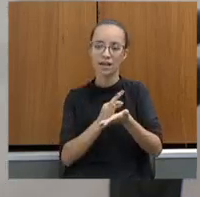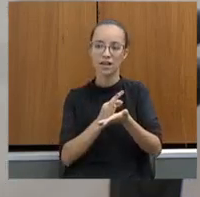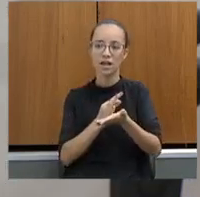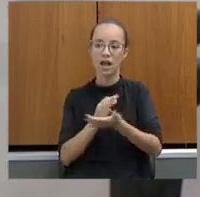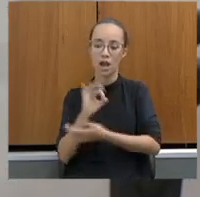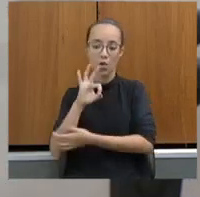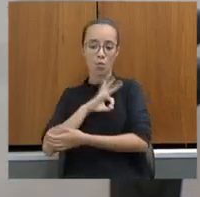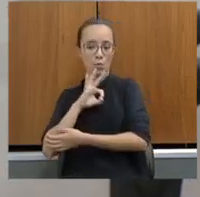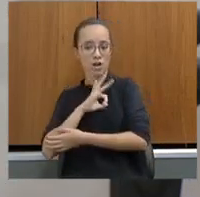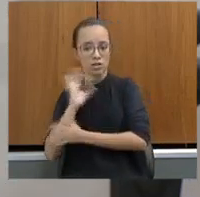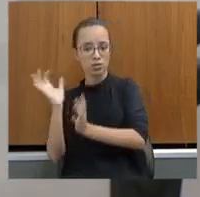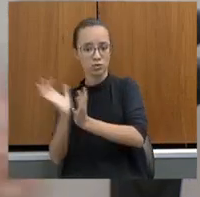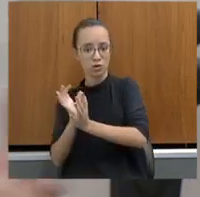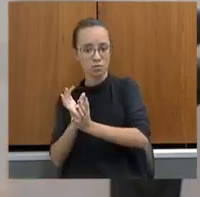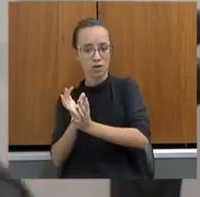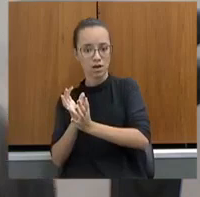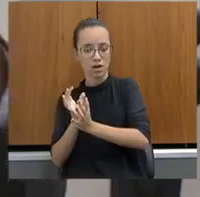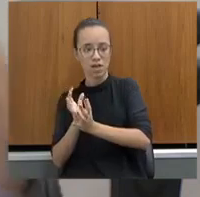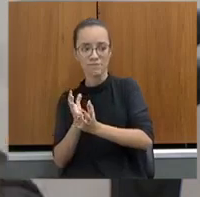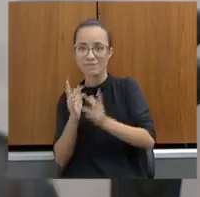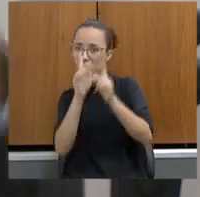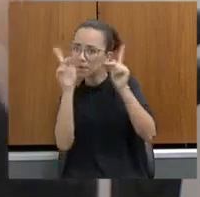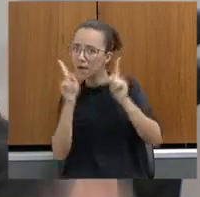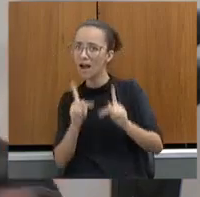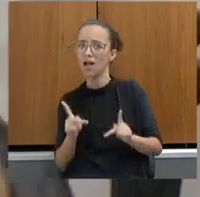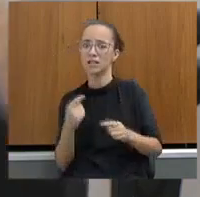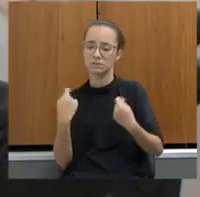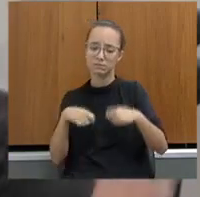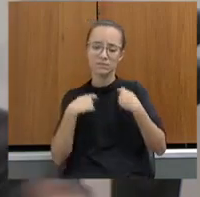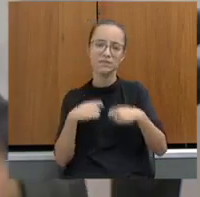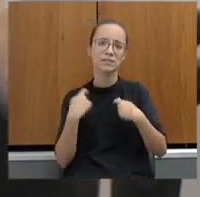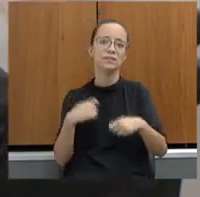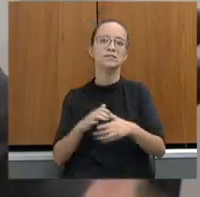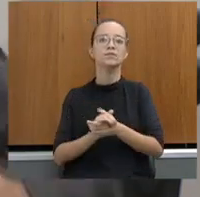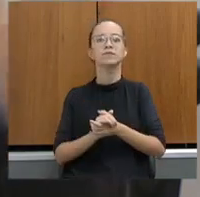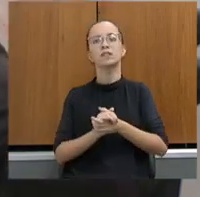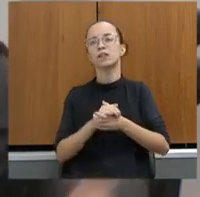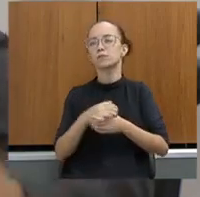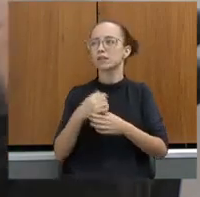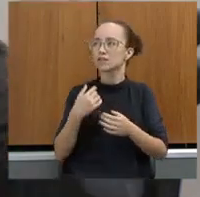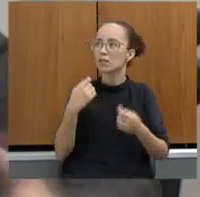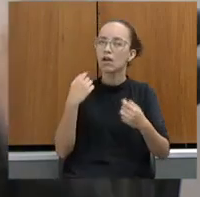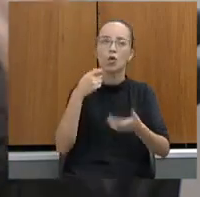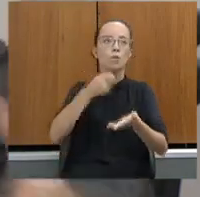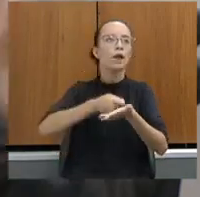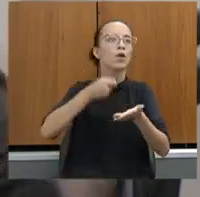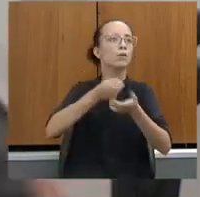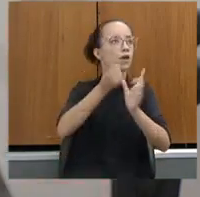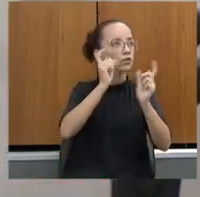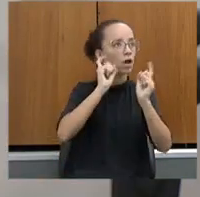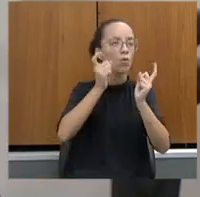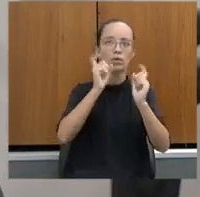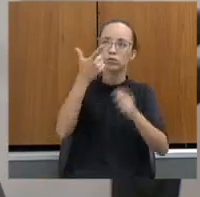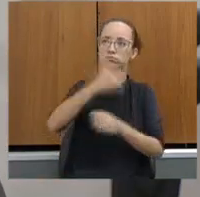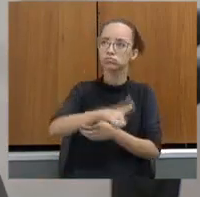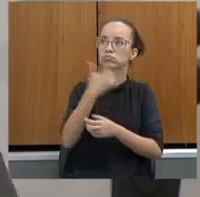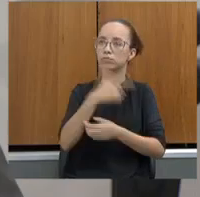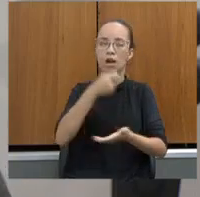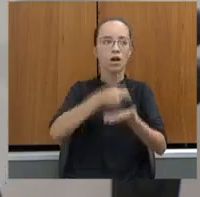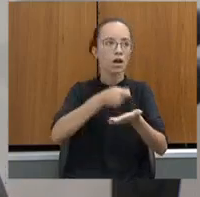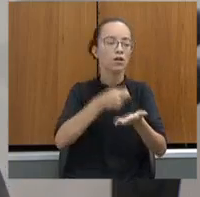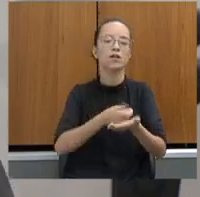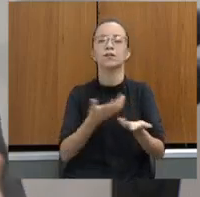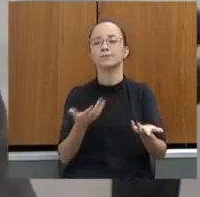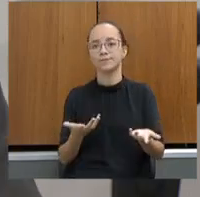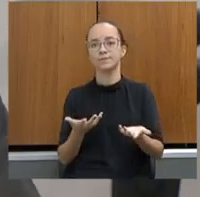policial, isso que a gente muitas vezes tem que fazer a audiência pública cobrar, cobrar, cobrar, cobrar insistentemente, por